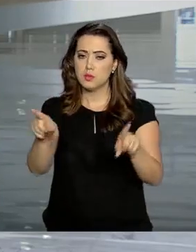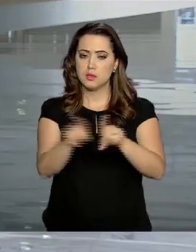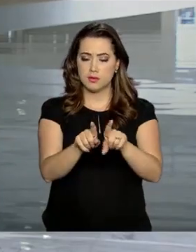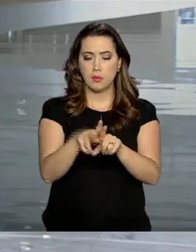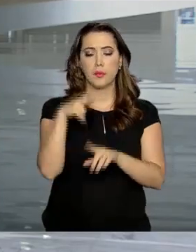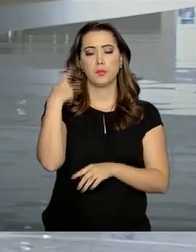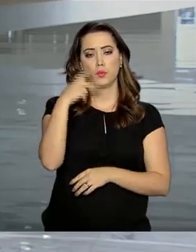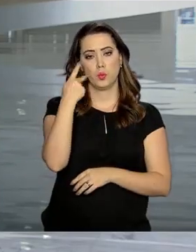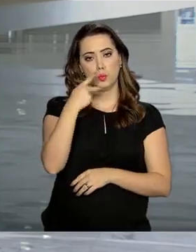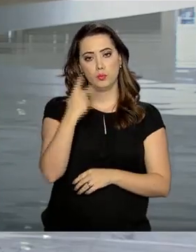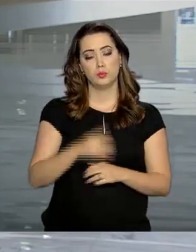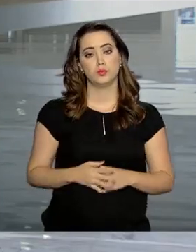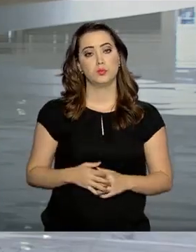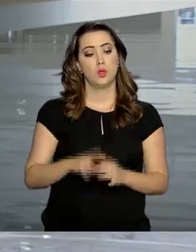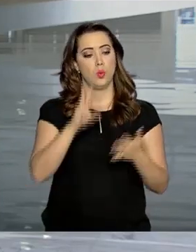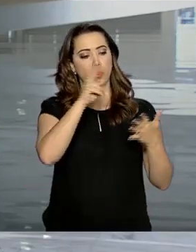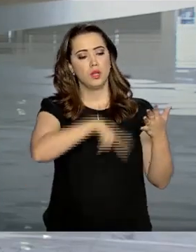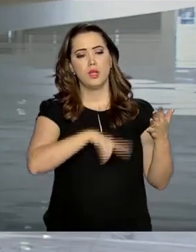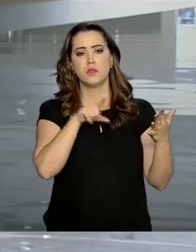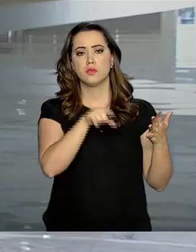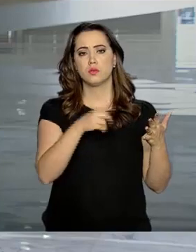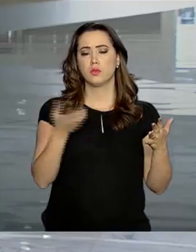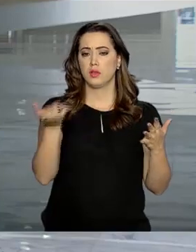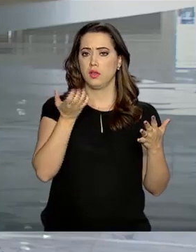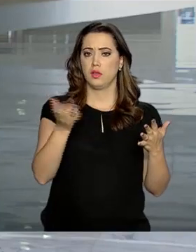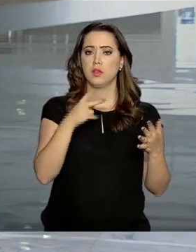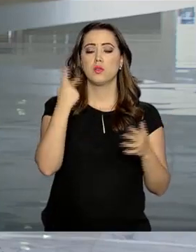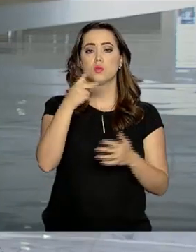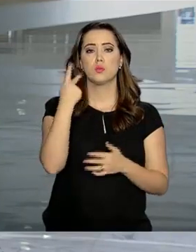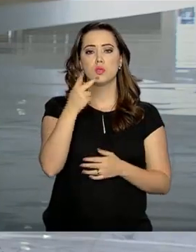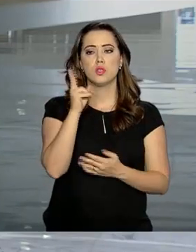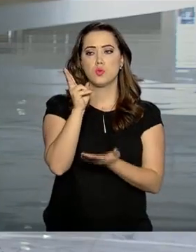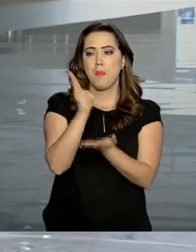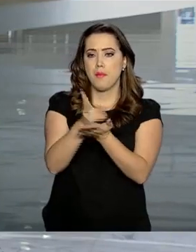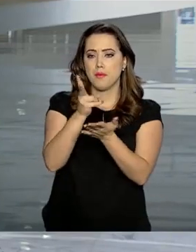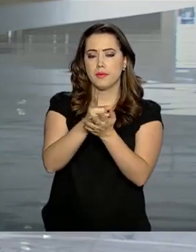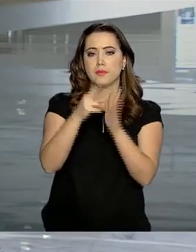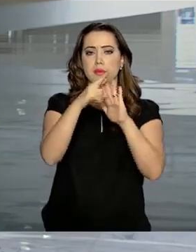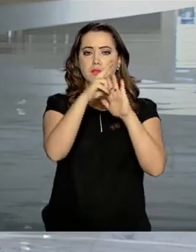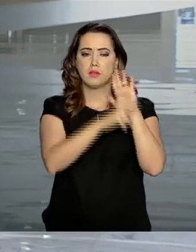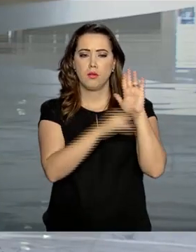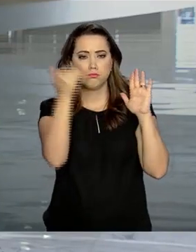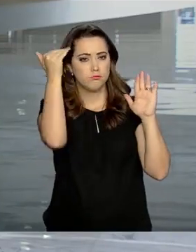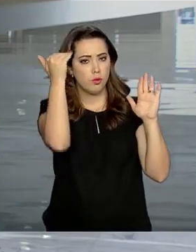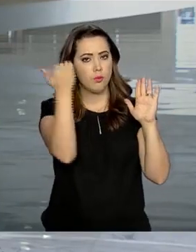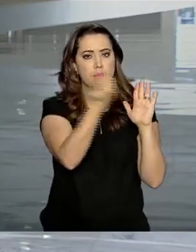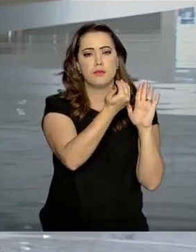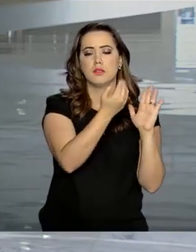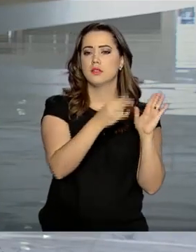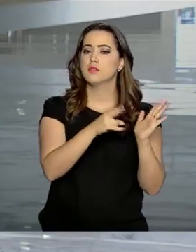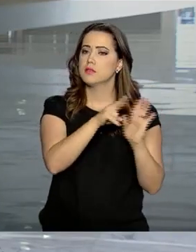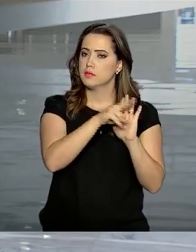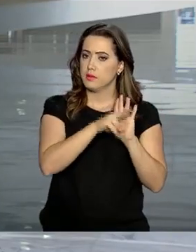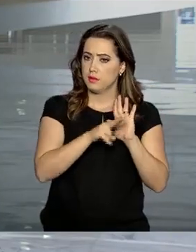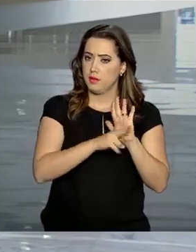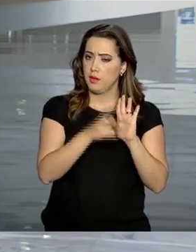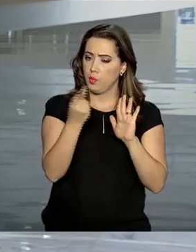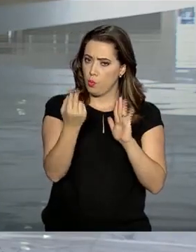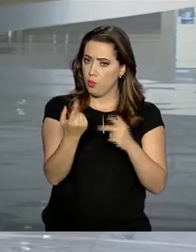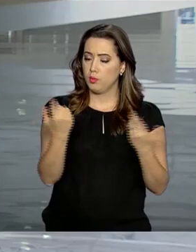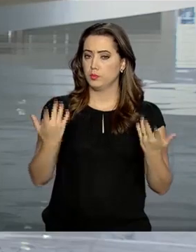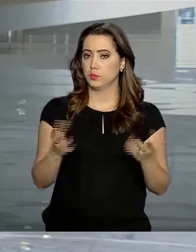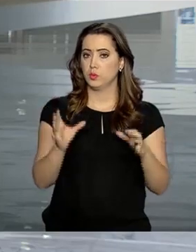para os políticos. O texto prevê que os políticos sigam as regras do regime geral de previdência para se aposentarem.